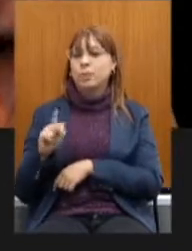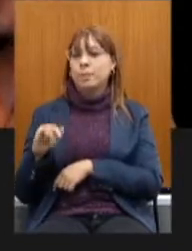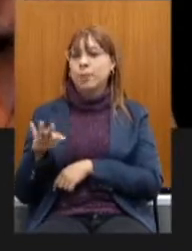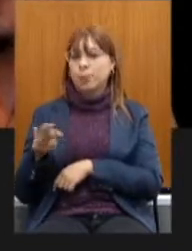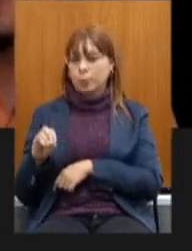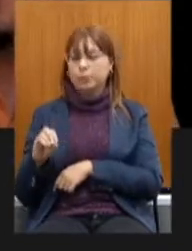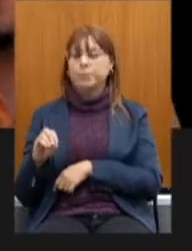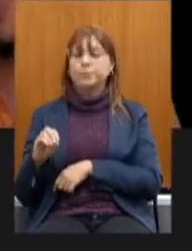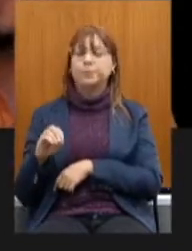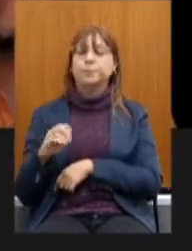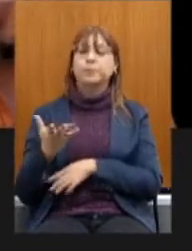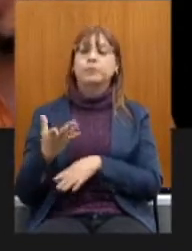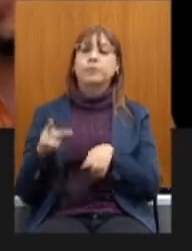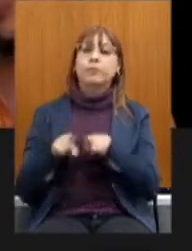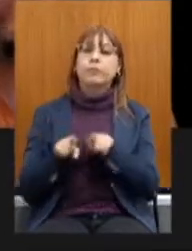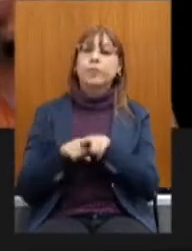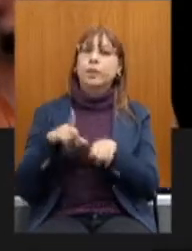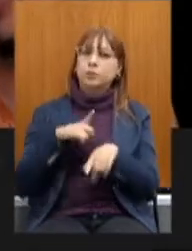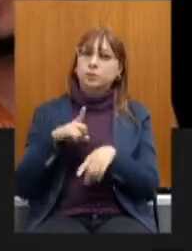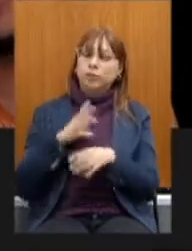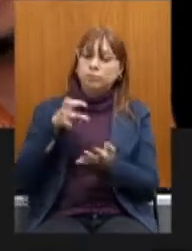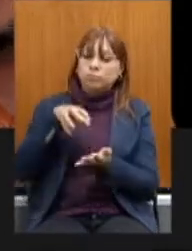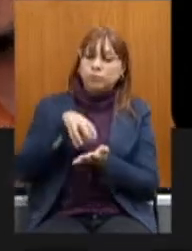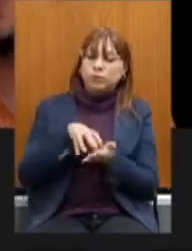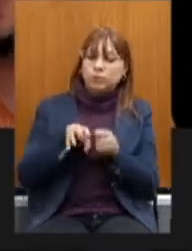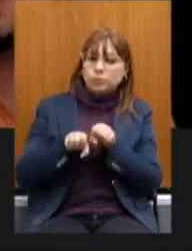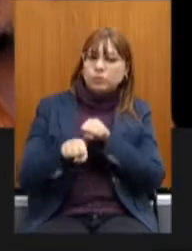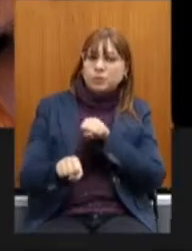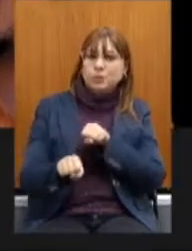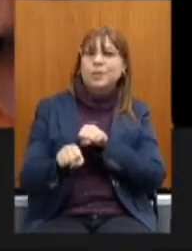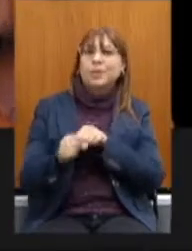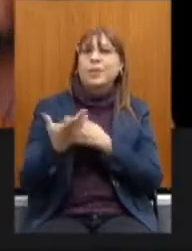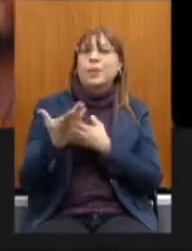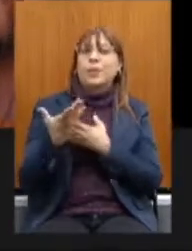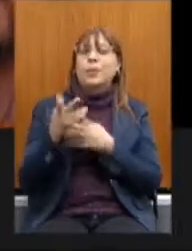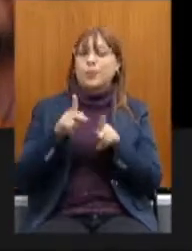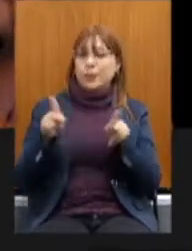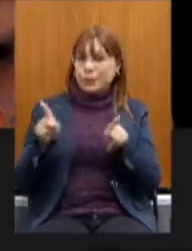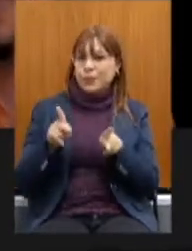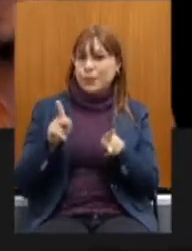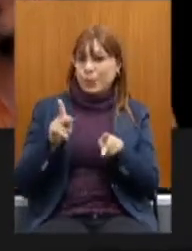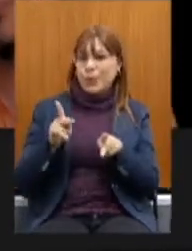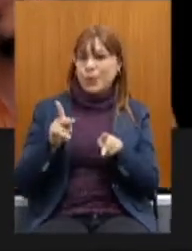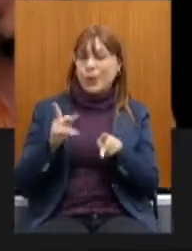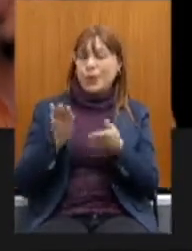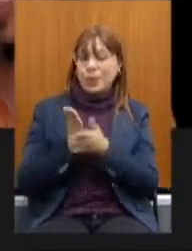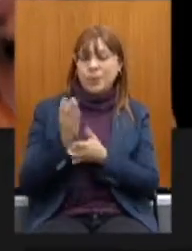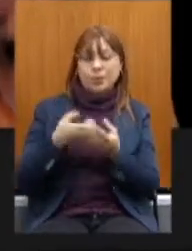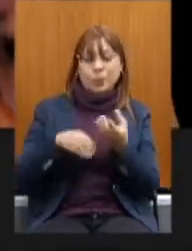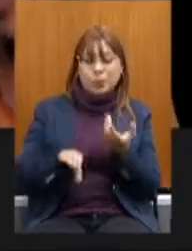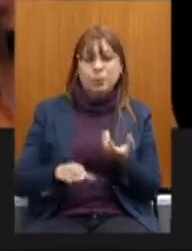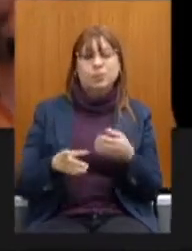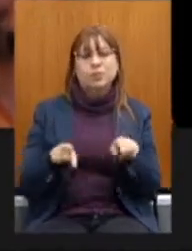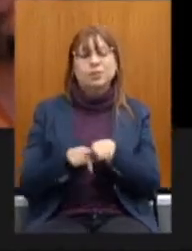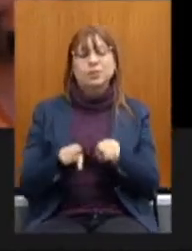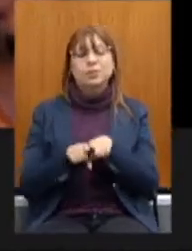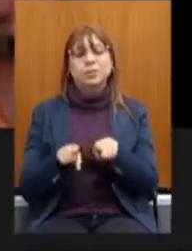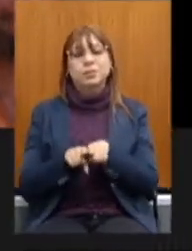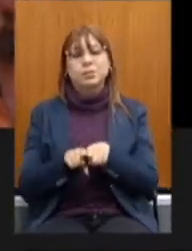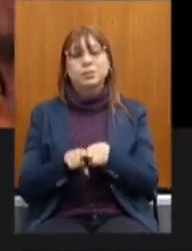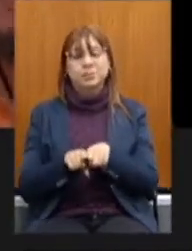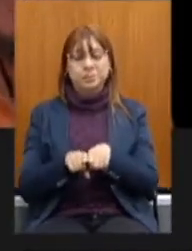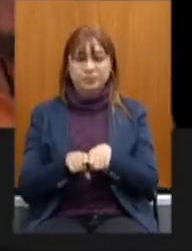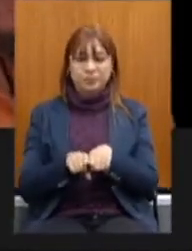Possui um centro de formação artística e tecnológica também de professores concursados pelo Estado e um serviço de educação artística de aproximadamente